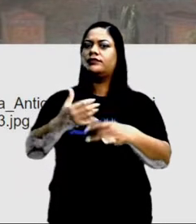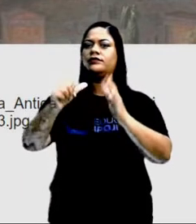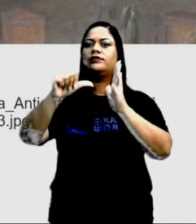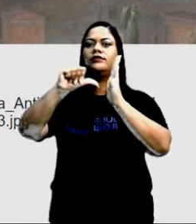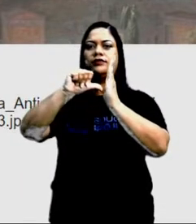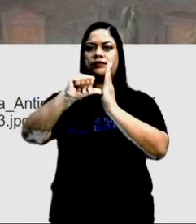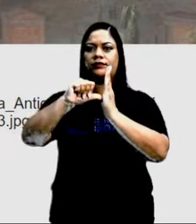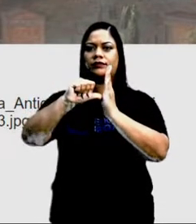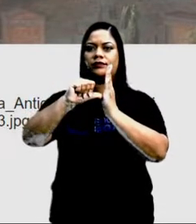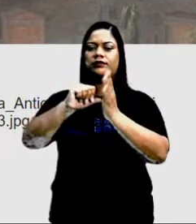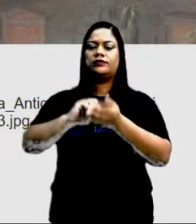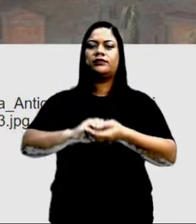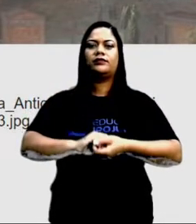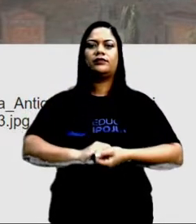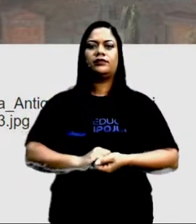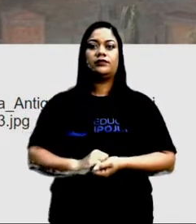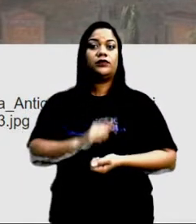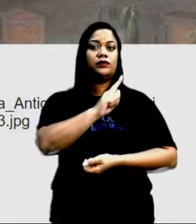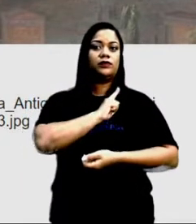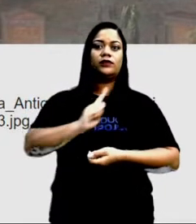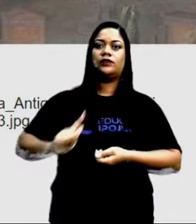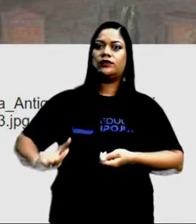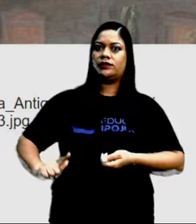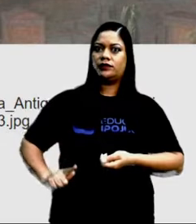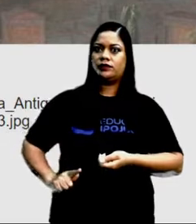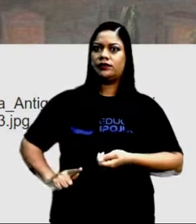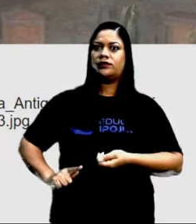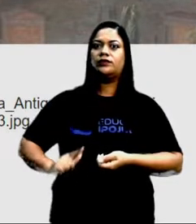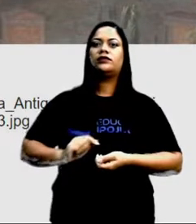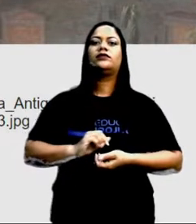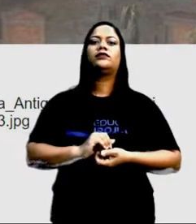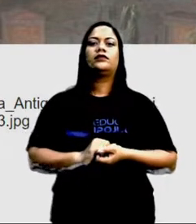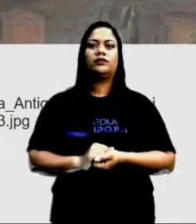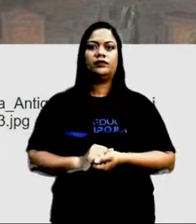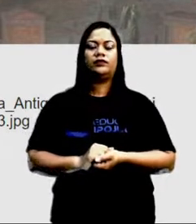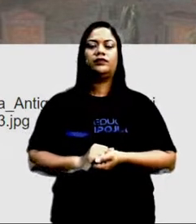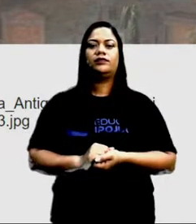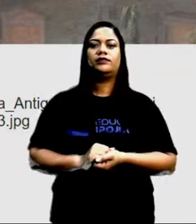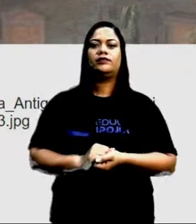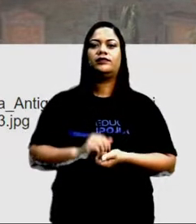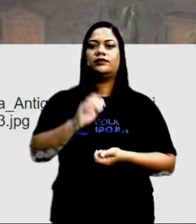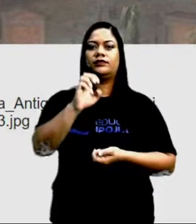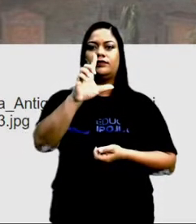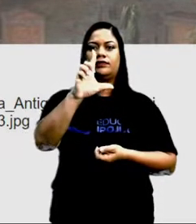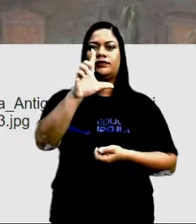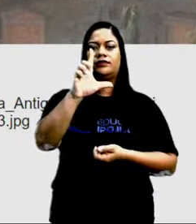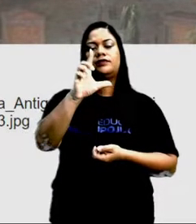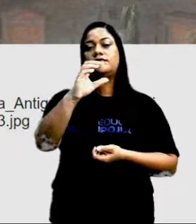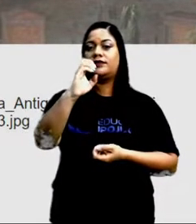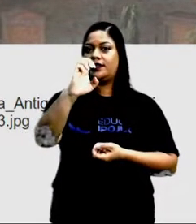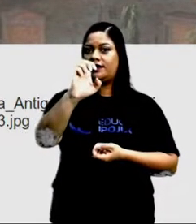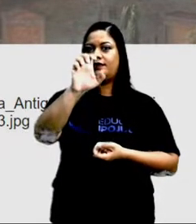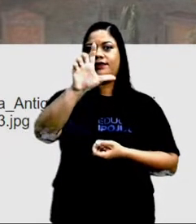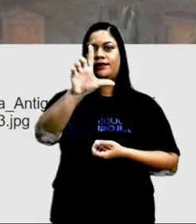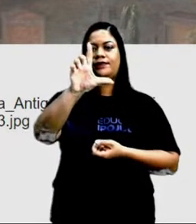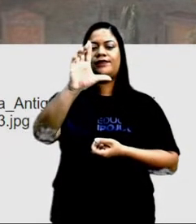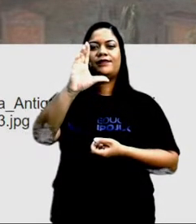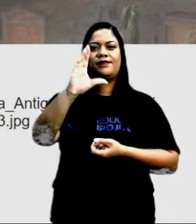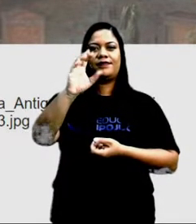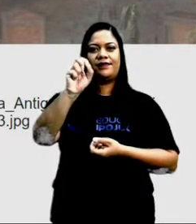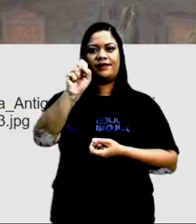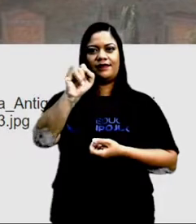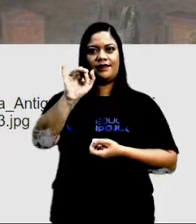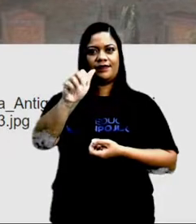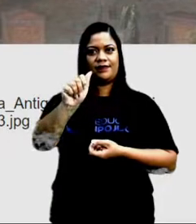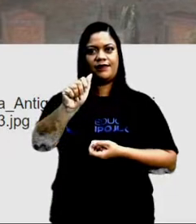Atenas. Durante o seu governo, vai ser estabelecido a Eclésia, que vai ser a Assembleia Popular. Também vai ser